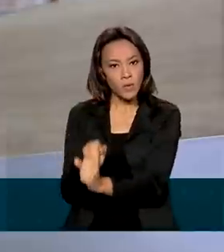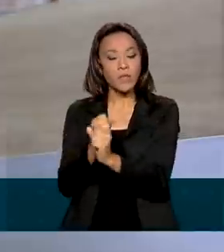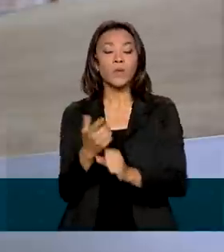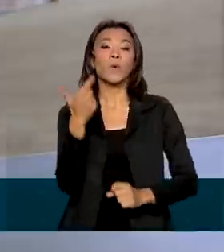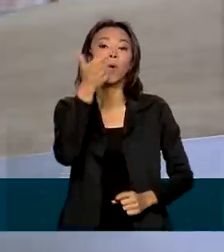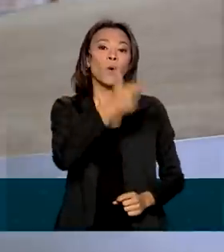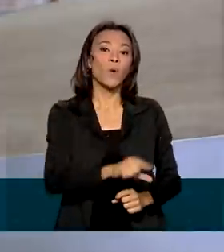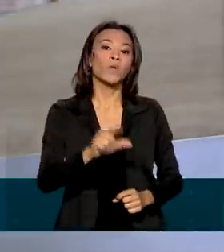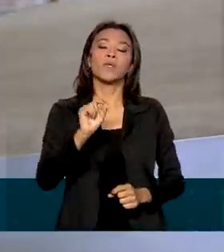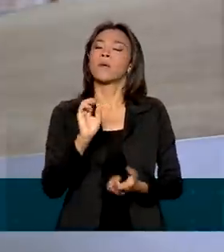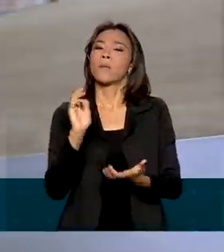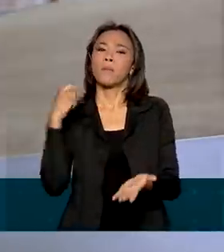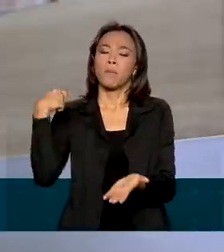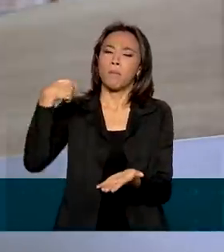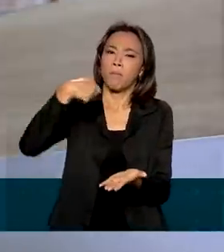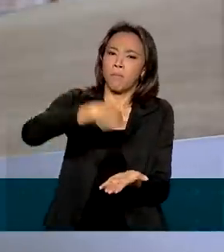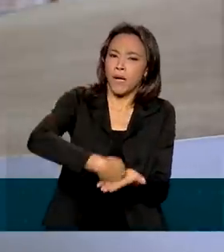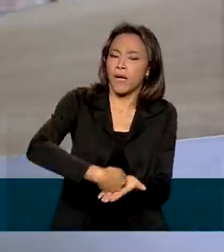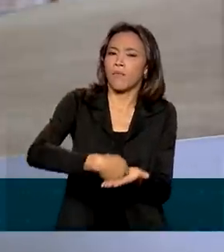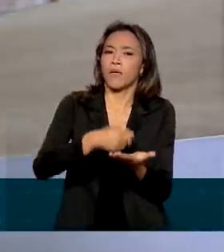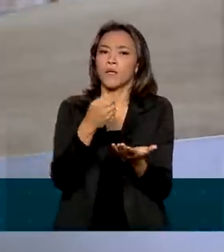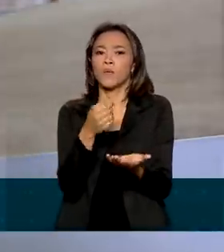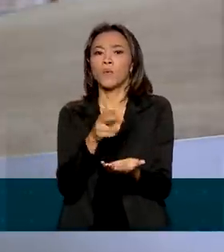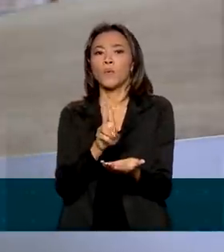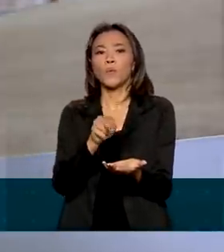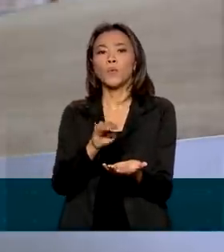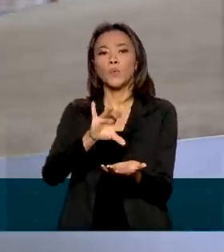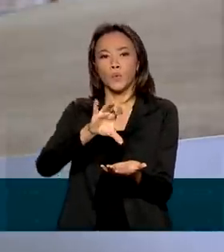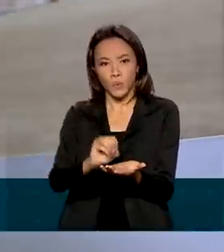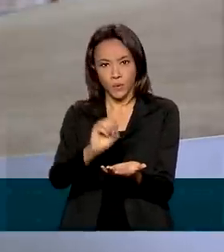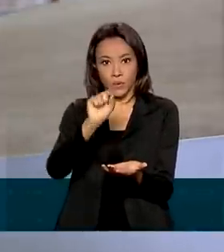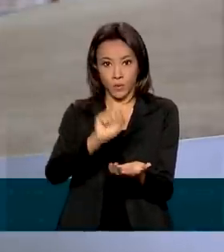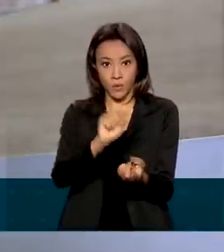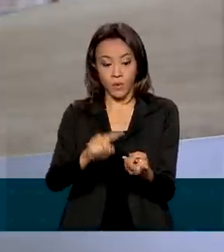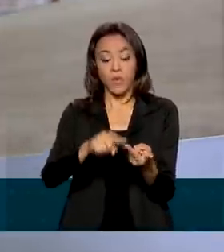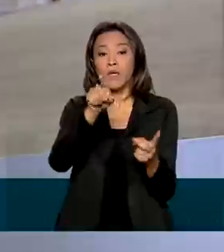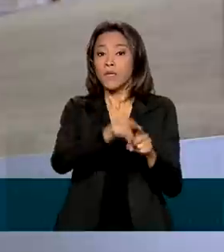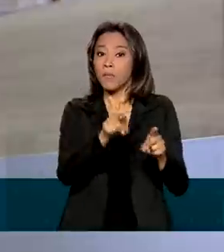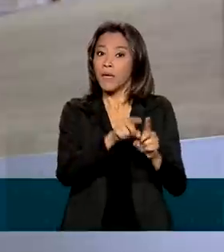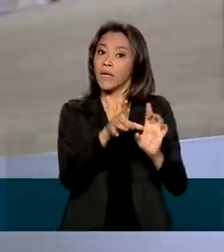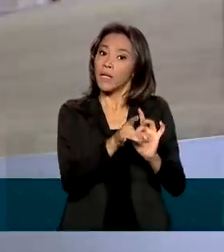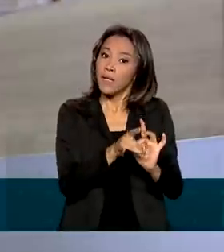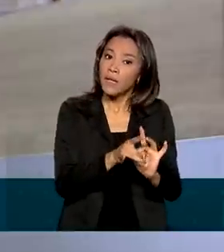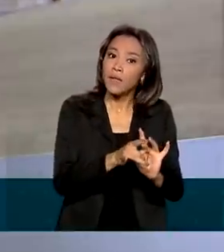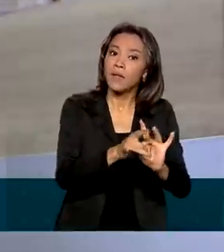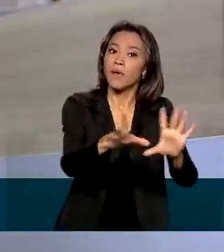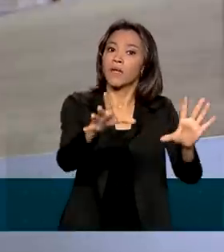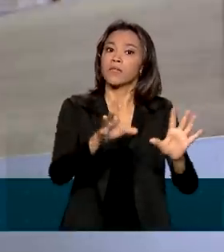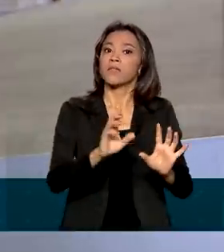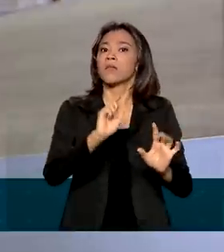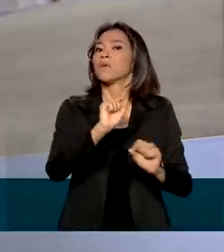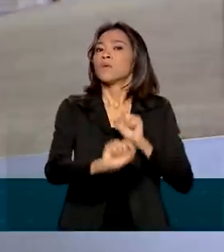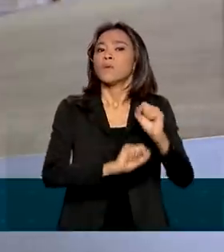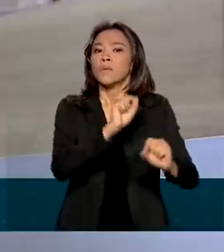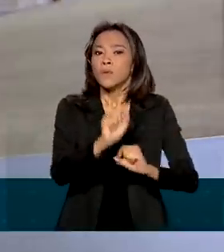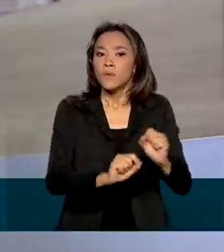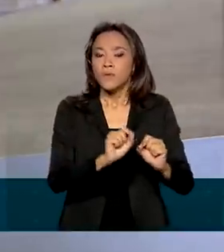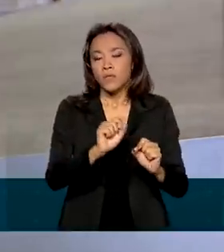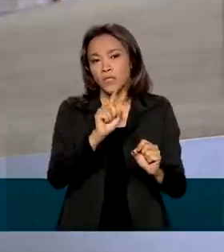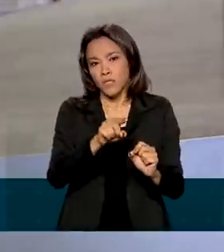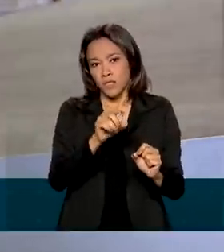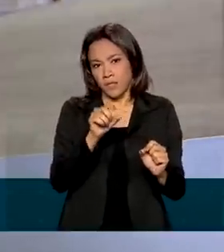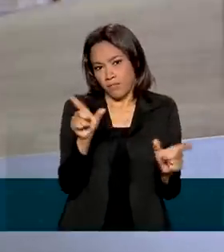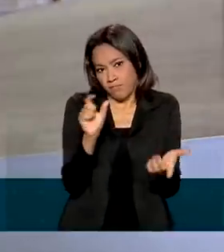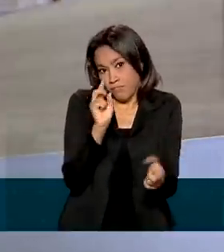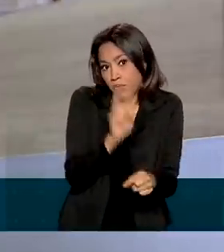parcela única de pagamentos de obras de engenharia e de liberação de pagamentos nos casos de entes em cadastros de proteção ao crédito,